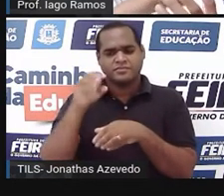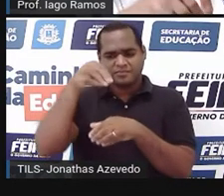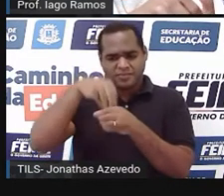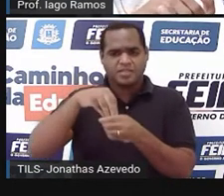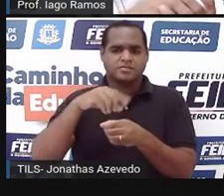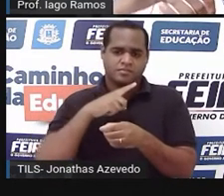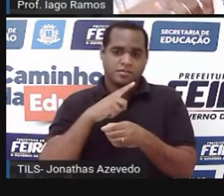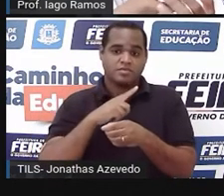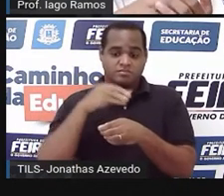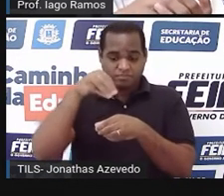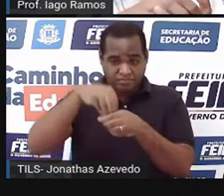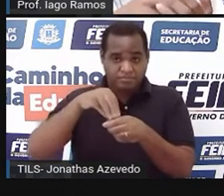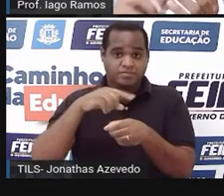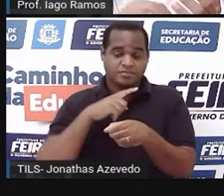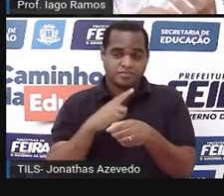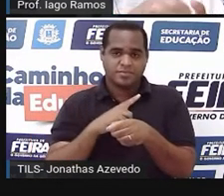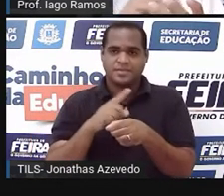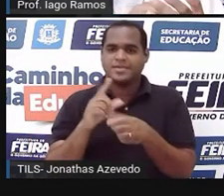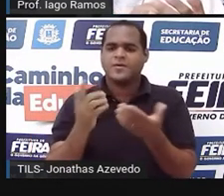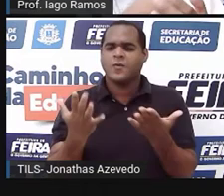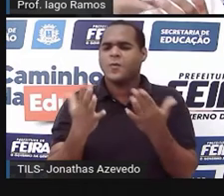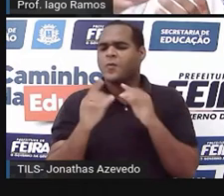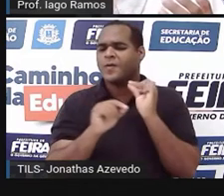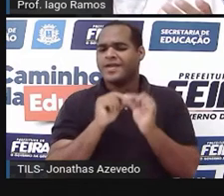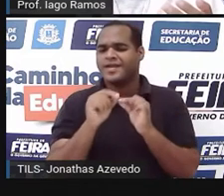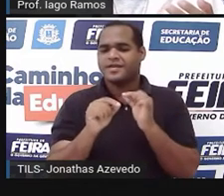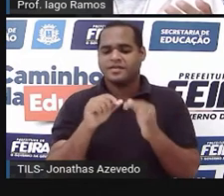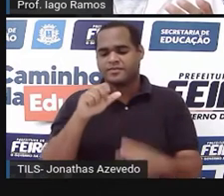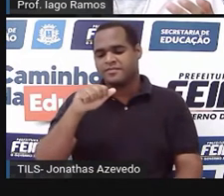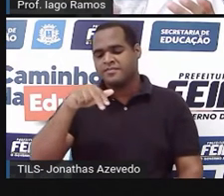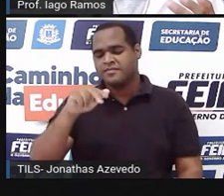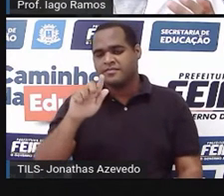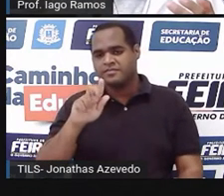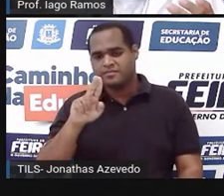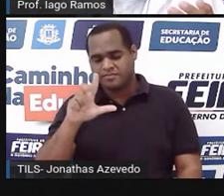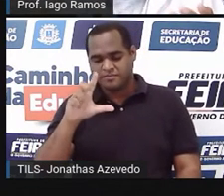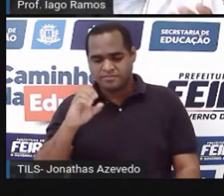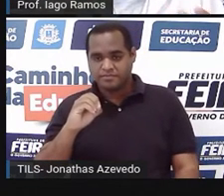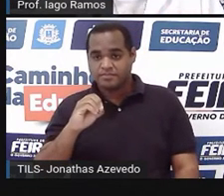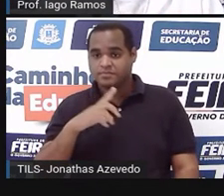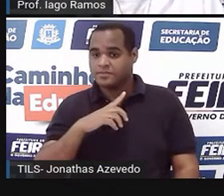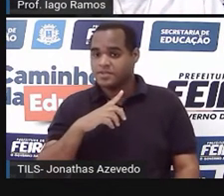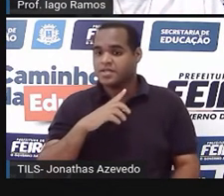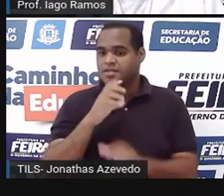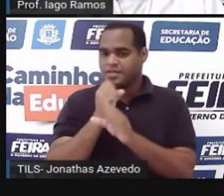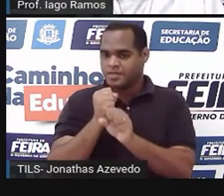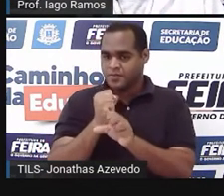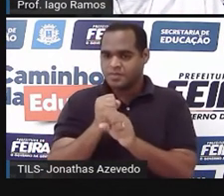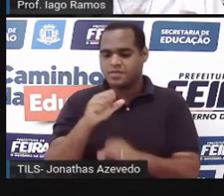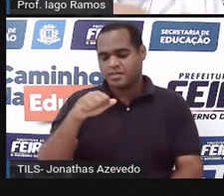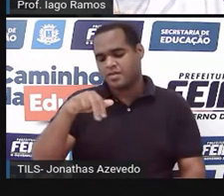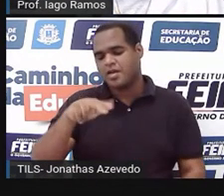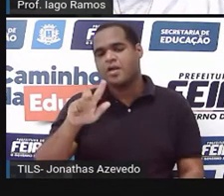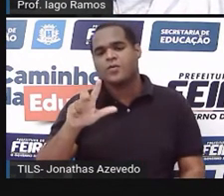então dentro dos triângulos vão aparecer ângulos em graus, tá bom? Que é a medida de ângulo e a gente vai somar esses